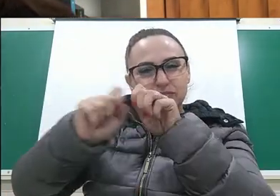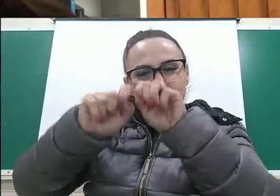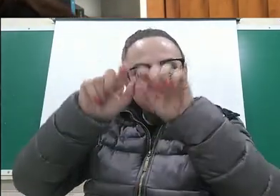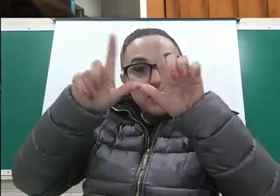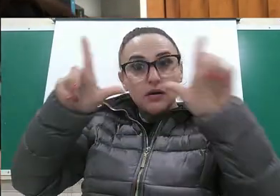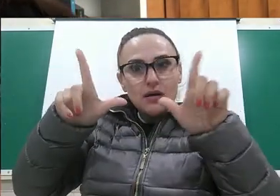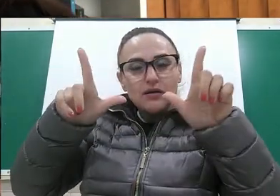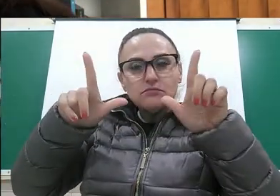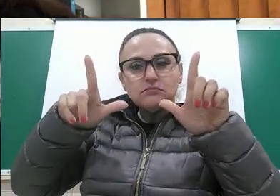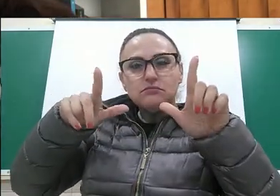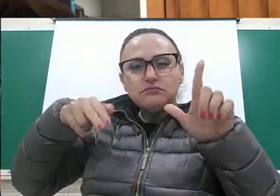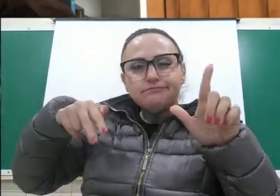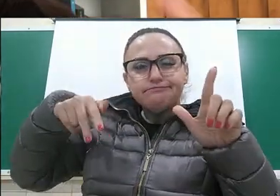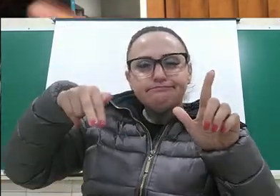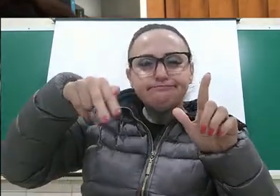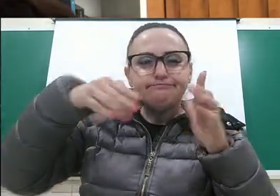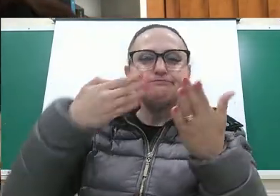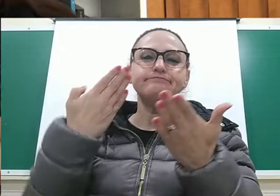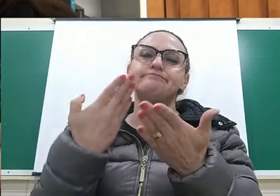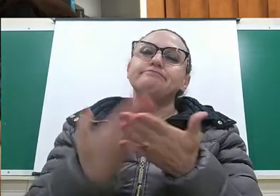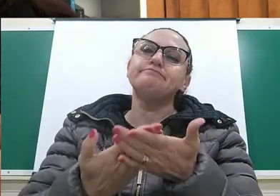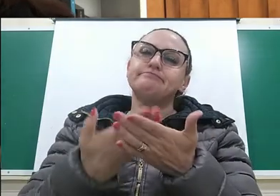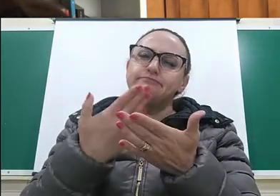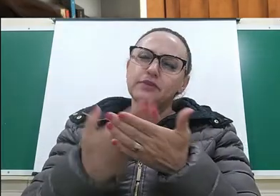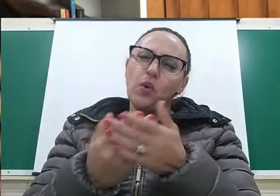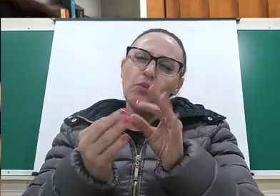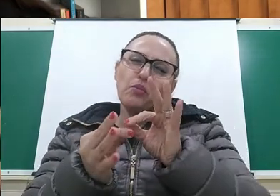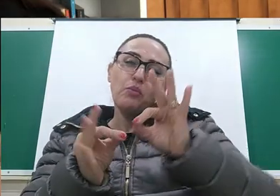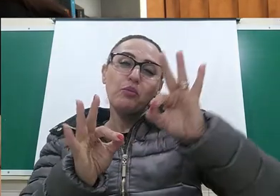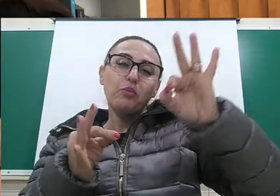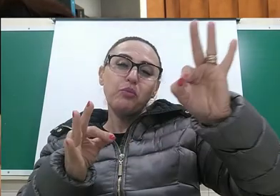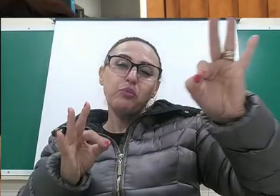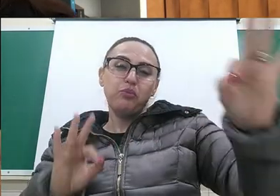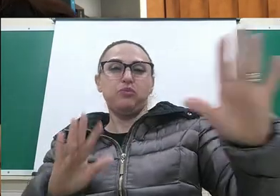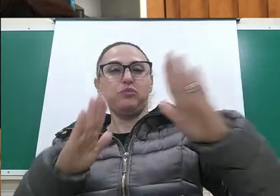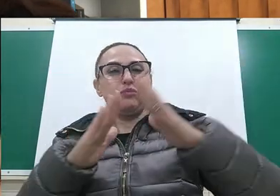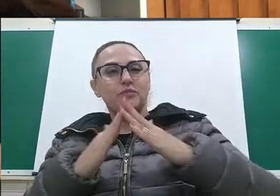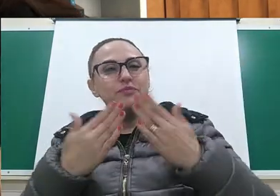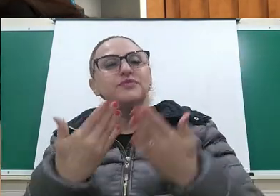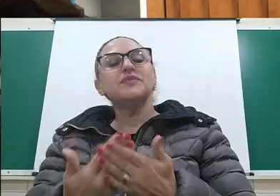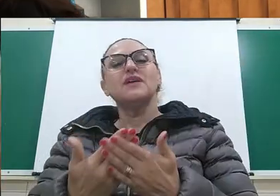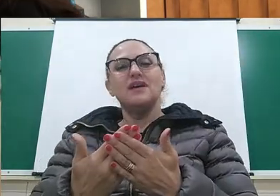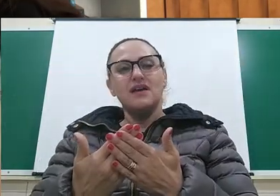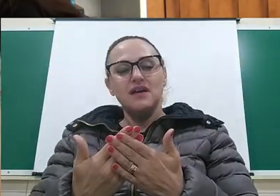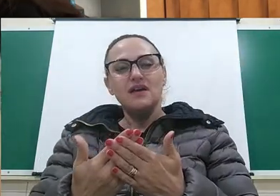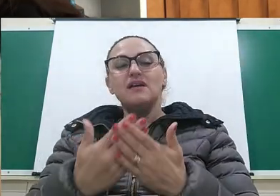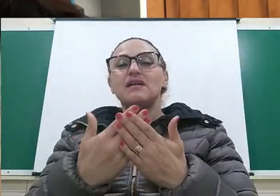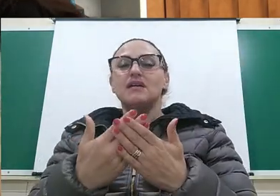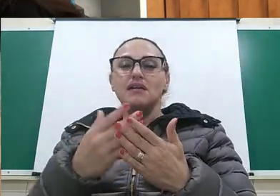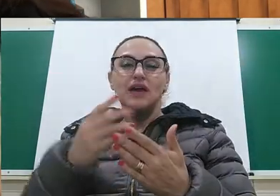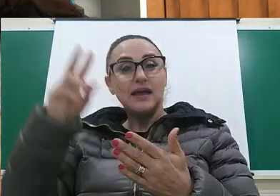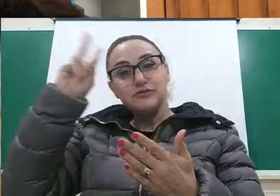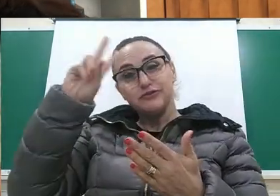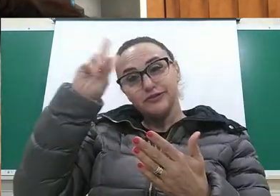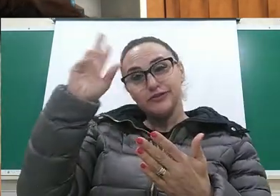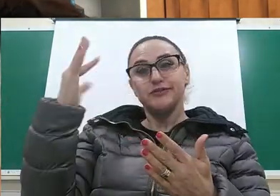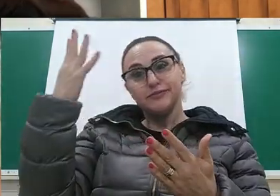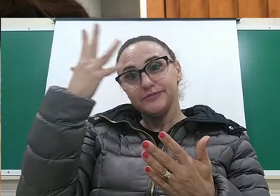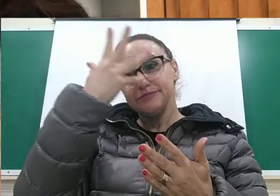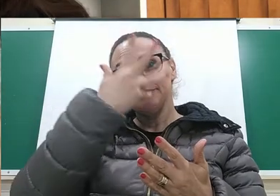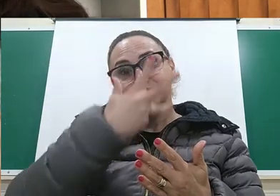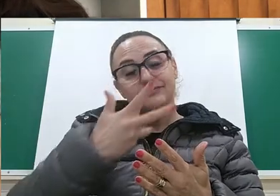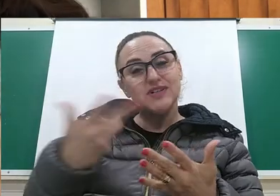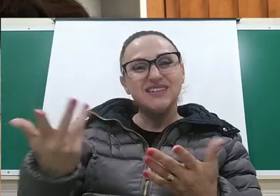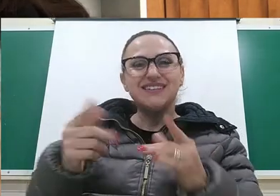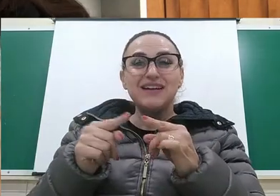interior do Brasil como nas periferias. E essas histórias são contadas como histórias muito bonitas de superação, mas que quando nós fazemos uma análise mais crítica,